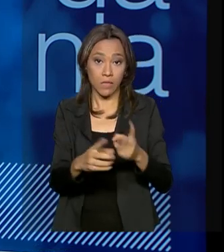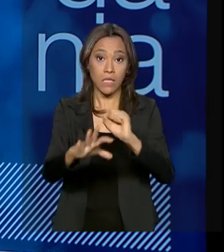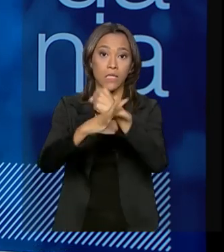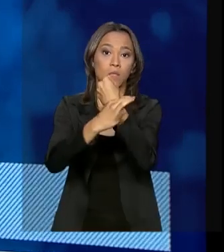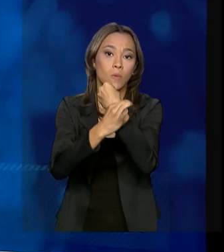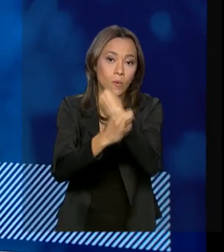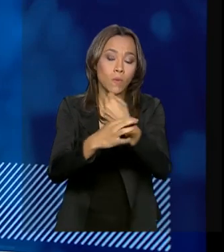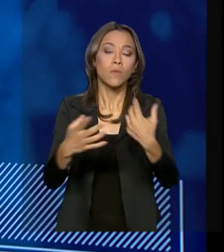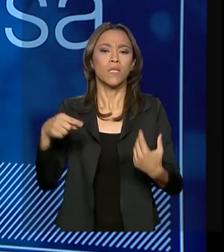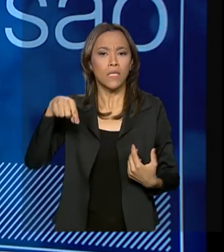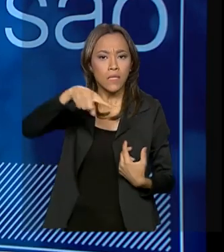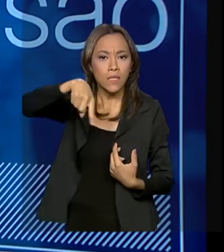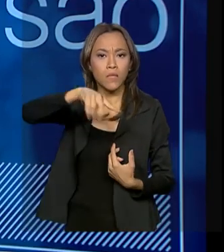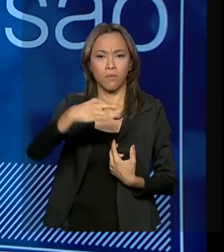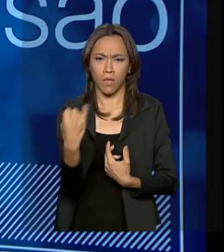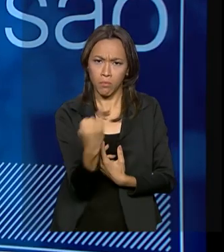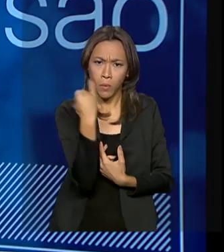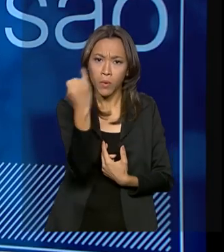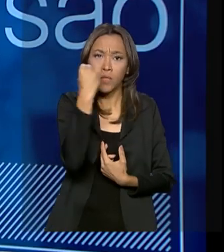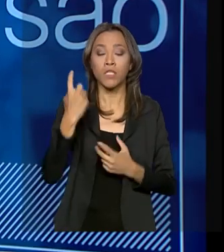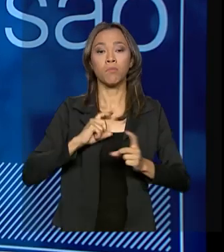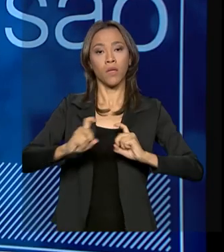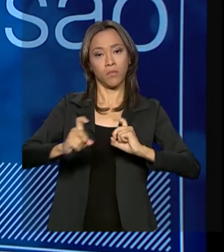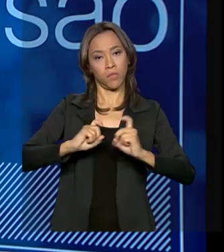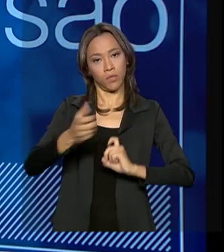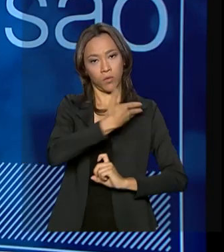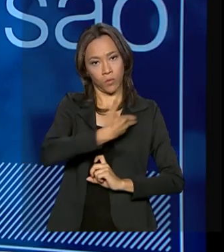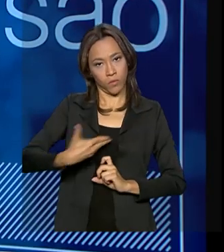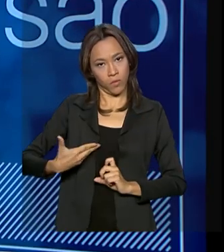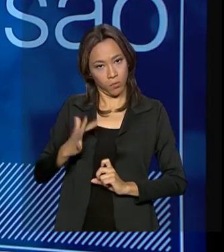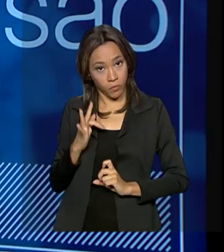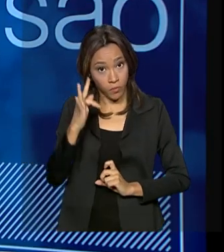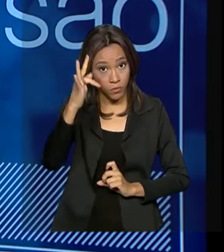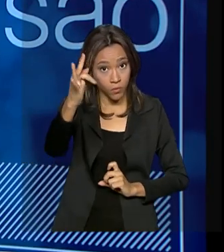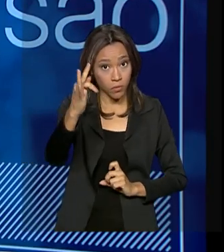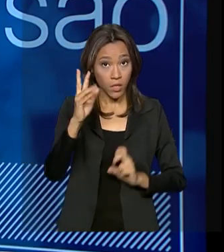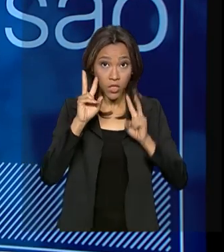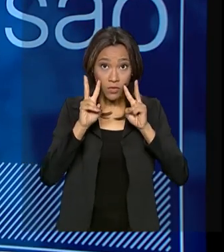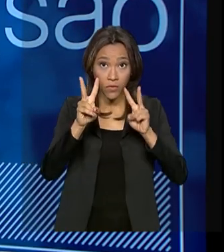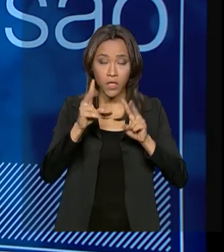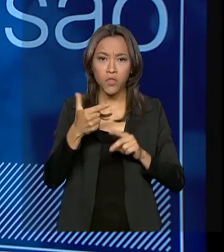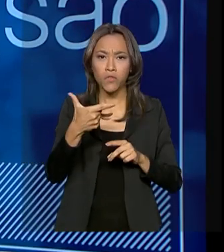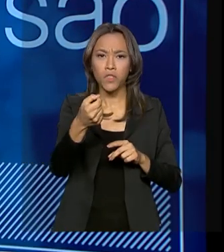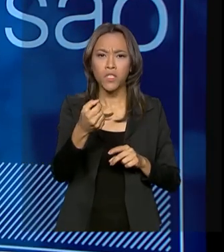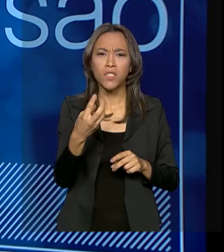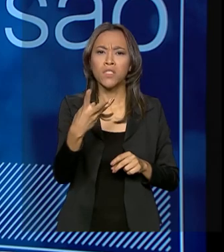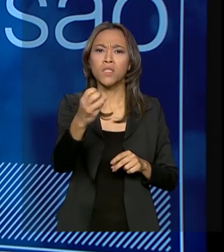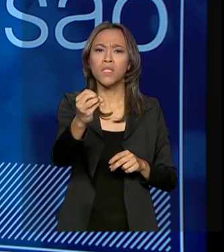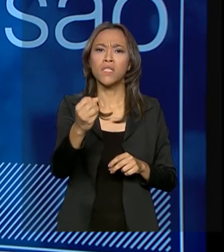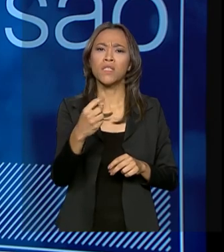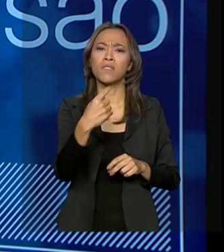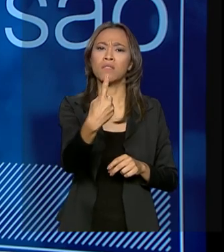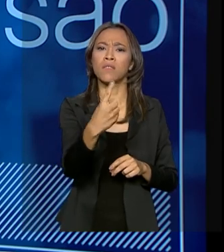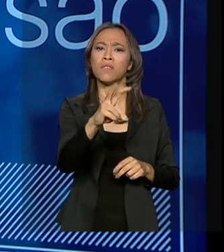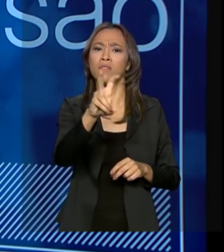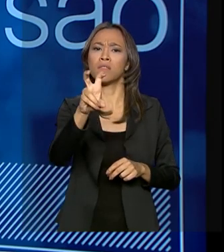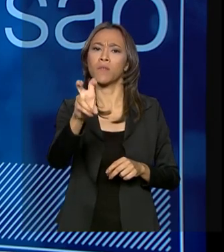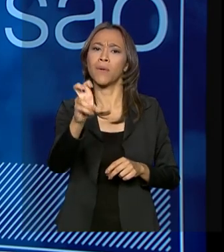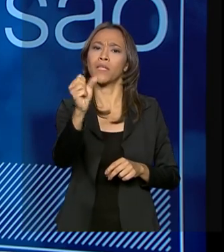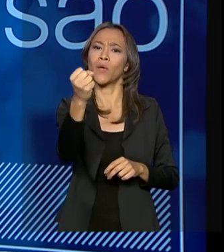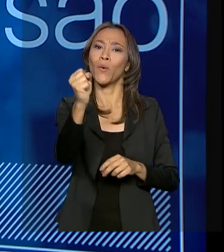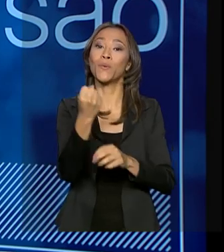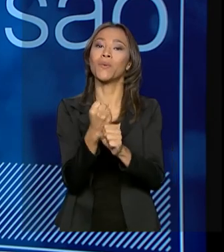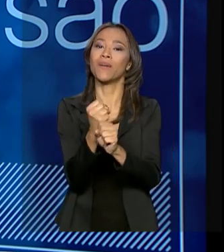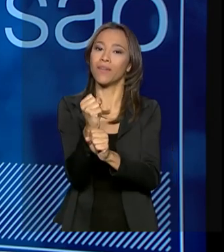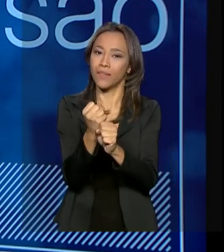importantes do ponto de vista de governança para o futuro, olhando para os próximos 20, 30, 158 anos da